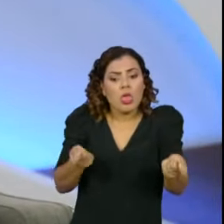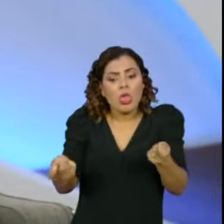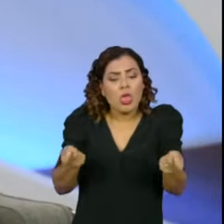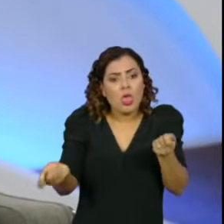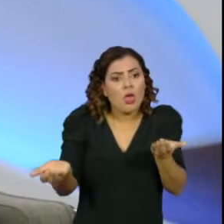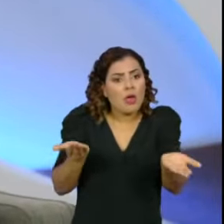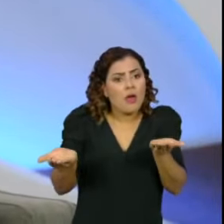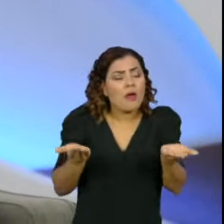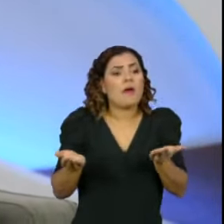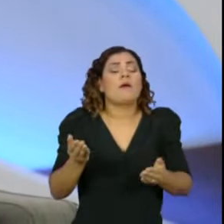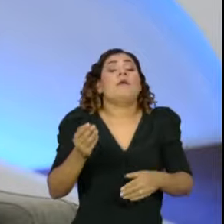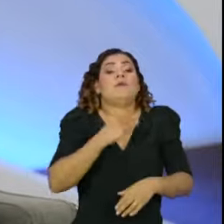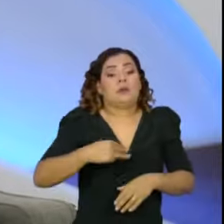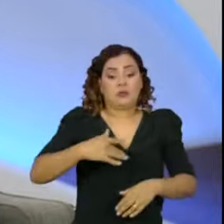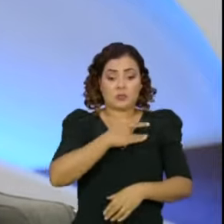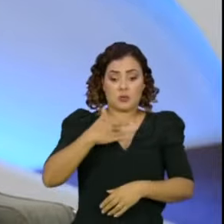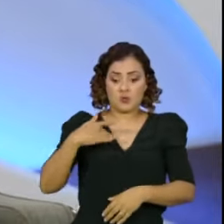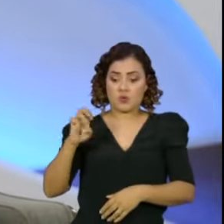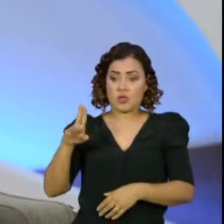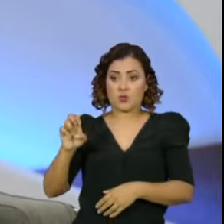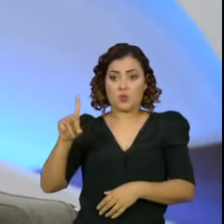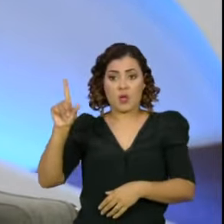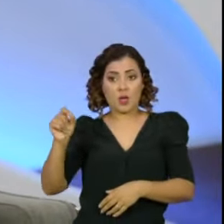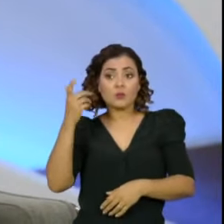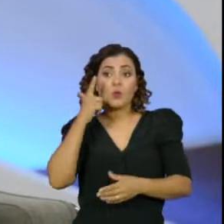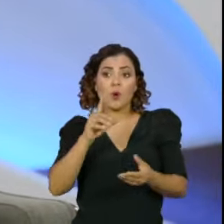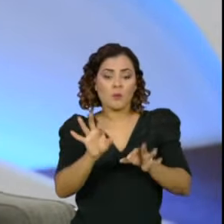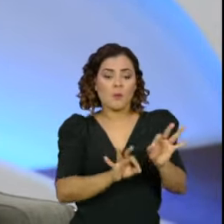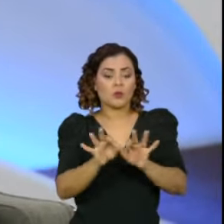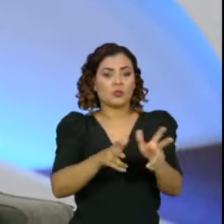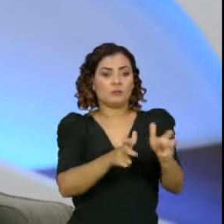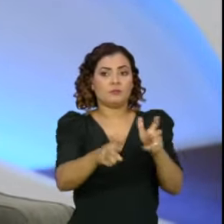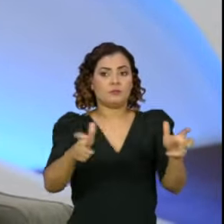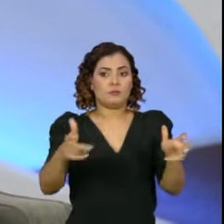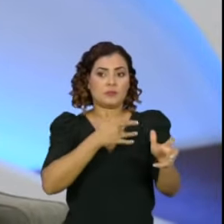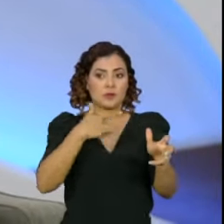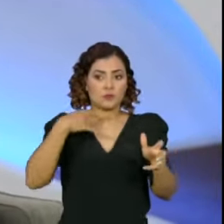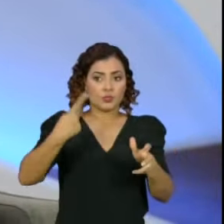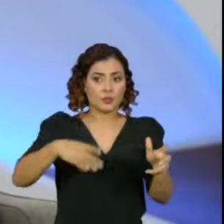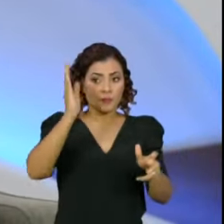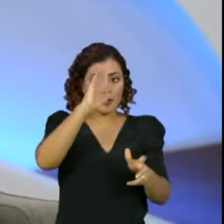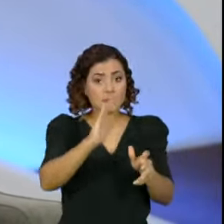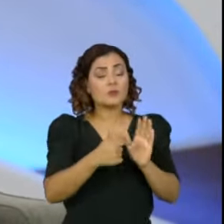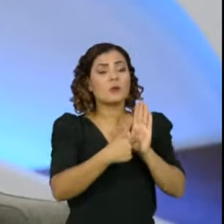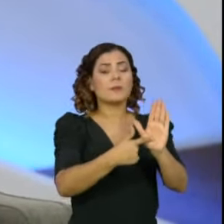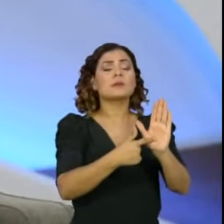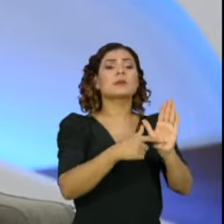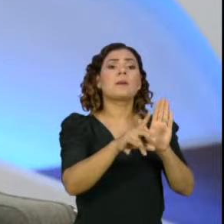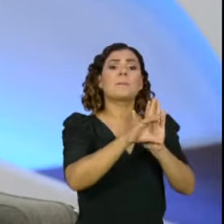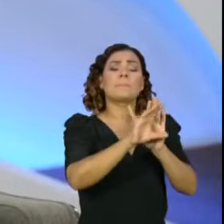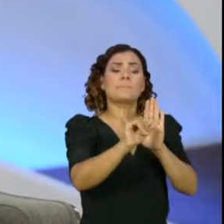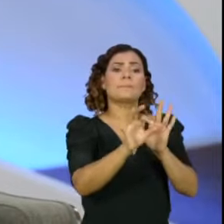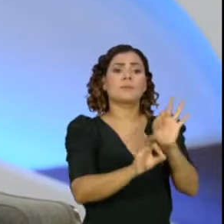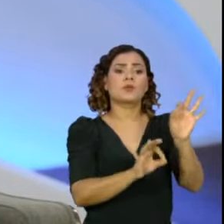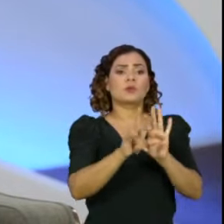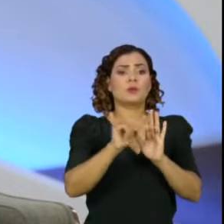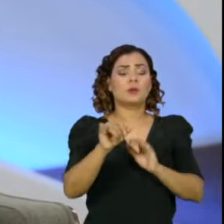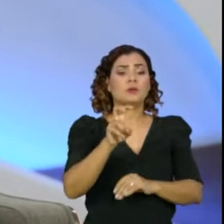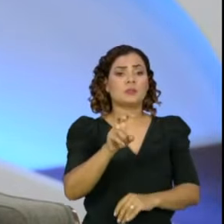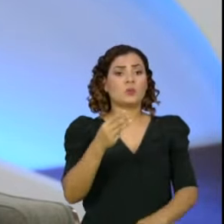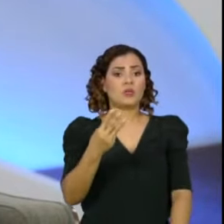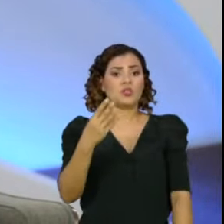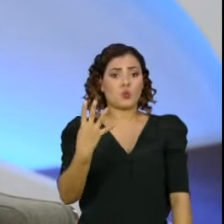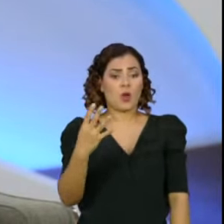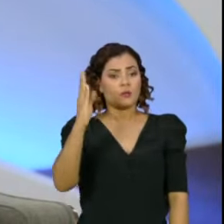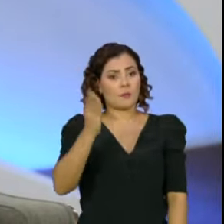Pazuello, sobre o plano e a programação da vacinação no Brasil, me permitiram apresentar o projeto de lei 534 de 2021